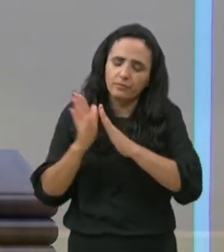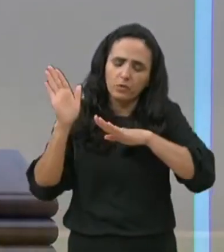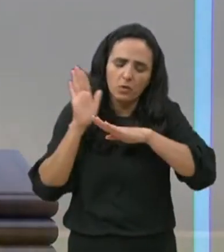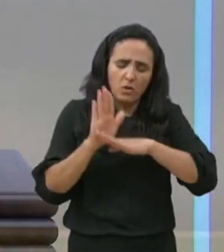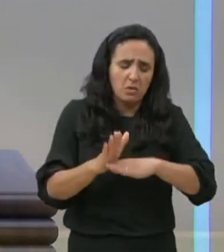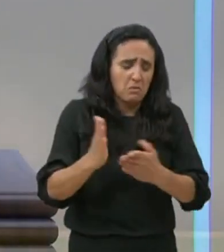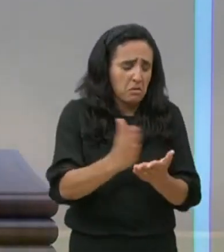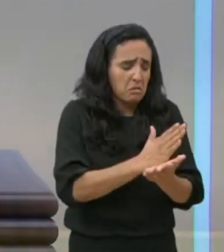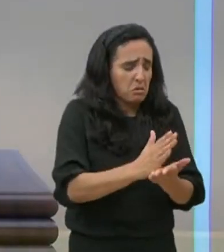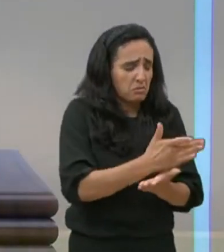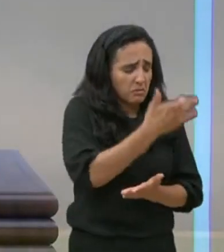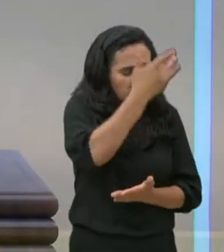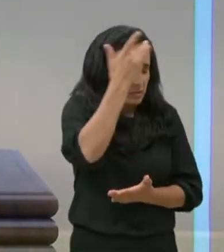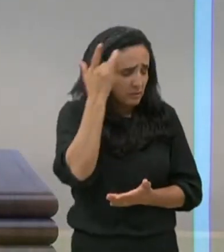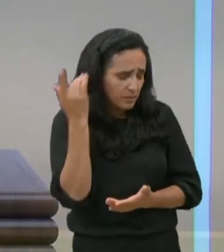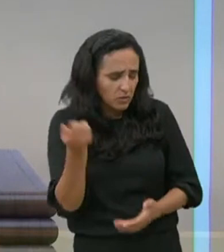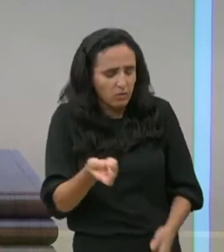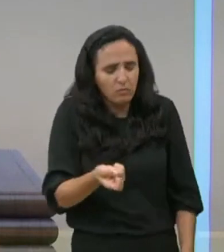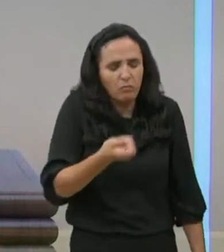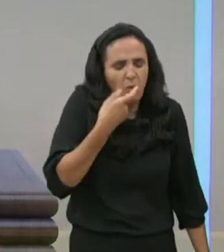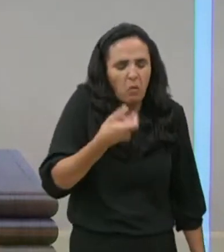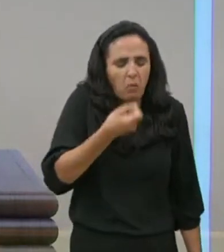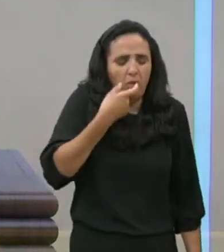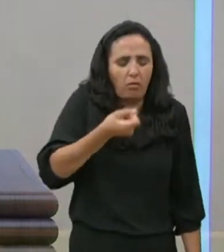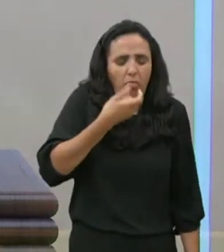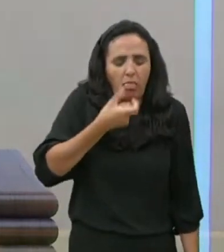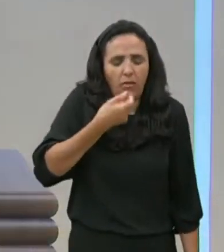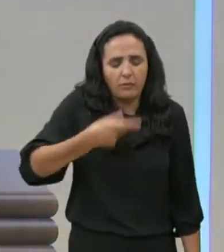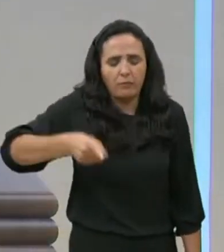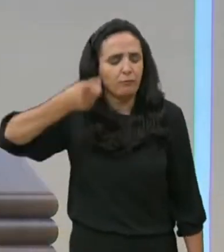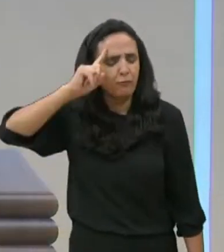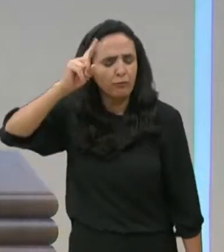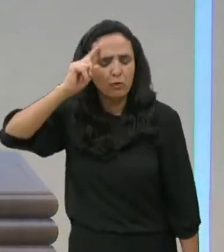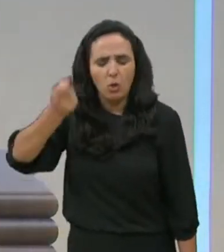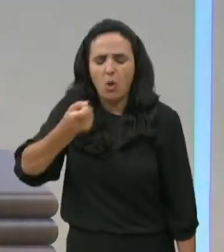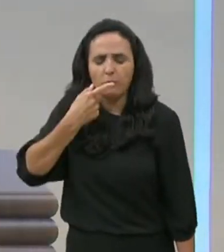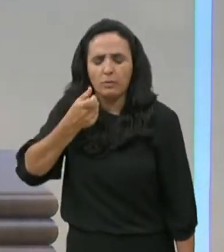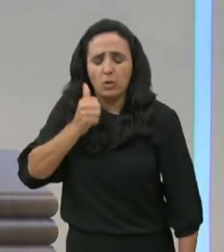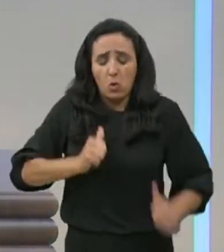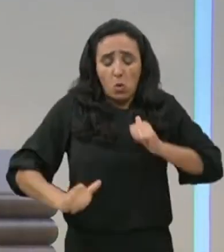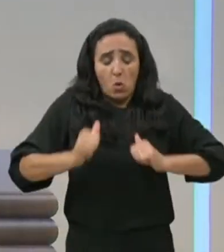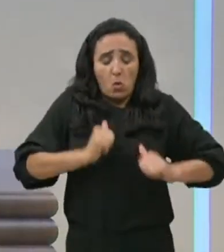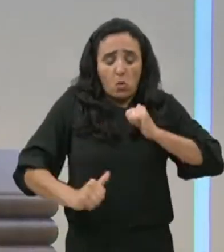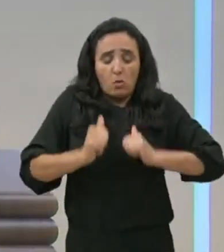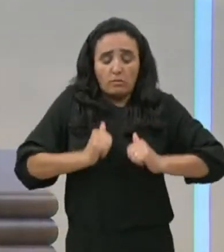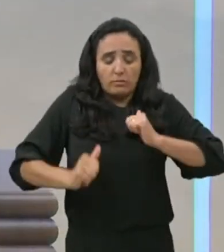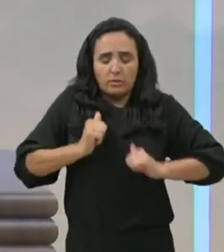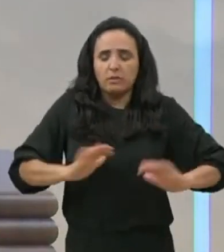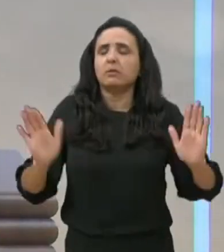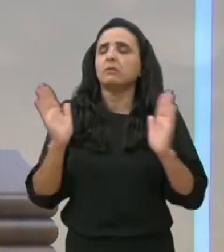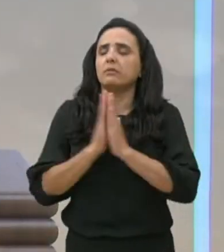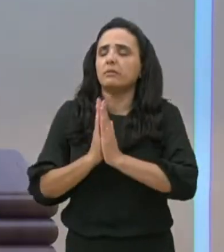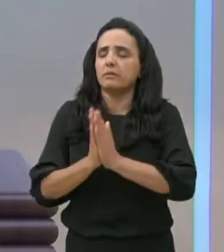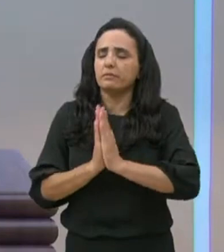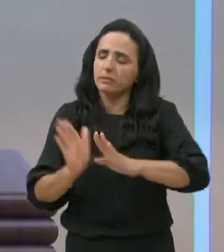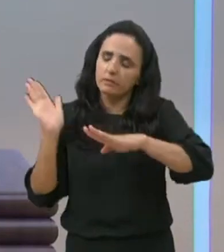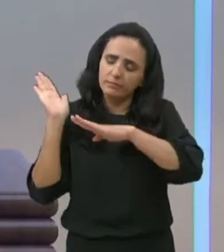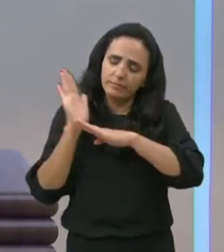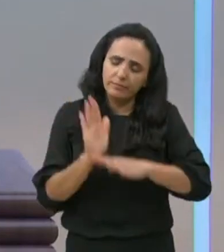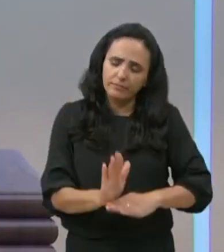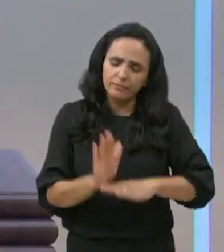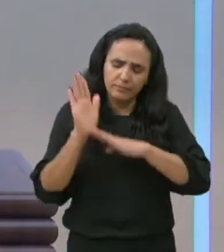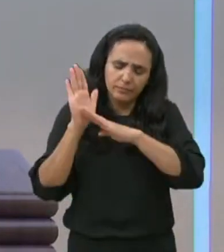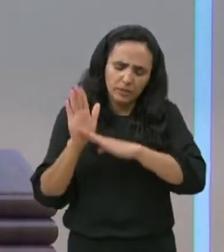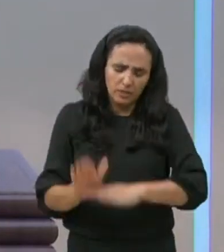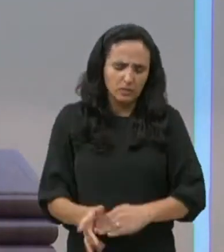remédio psicotrópico, ó Deus, ansiolíticos, liberta o Teu filho,